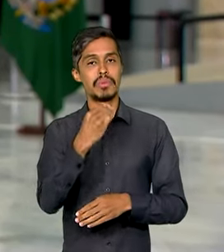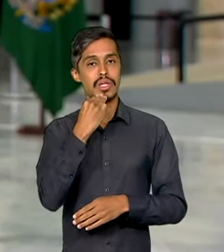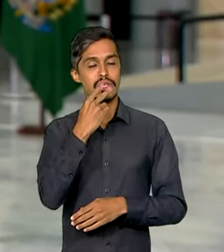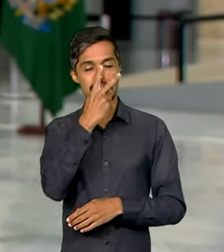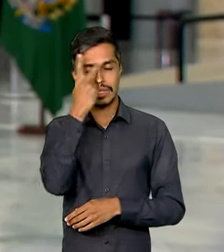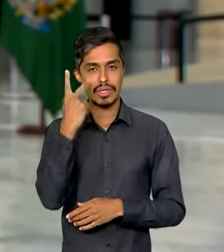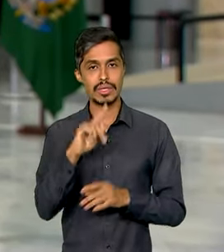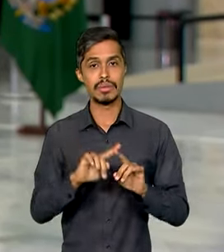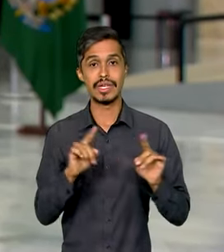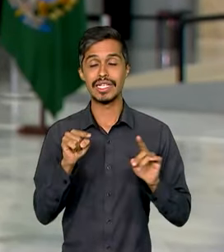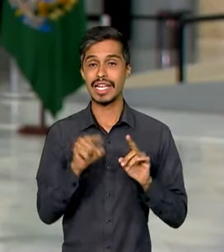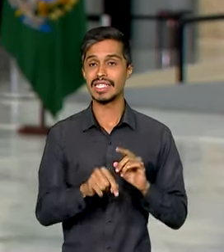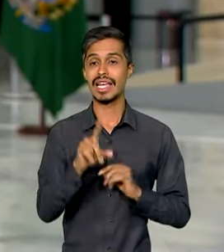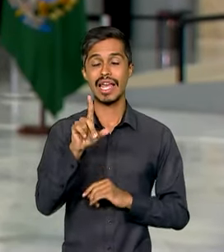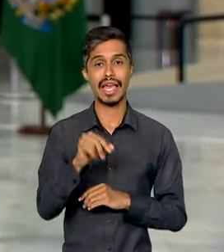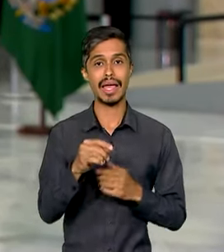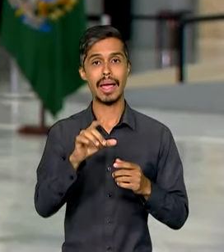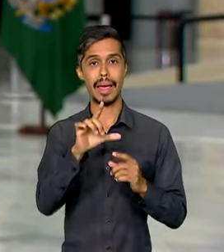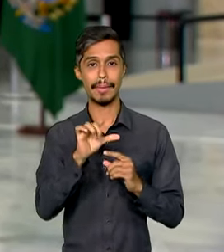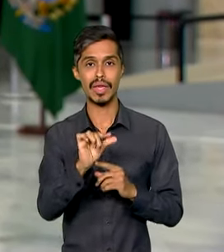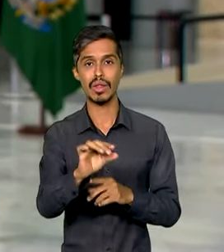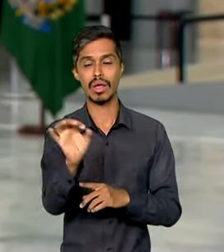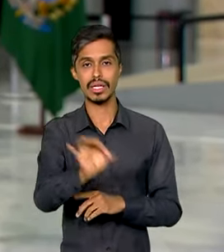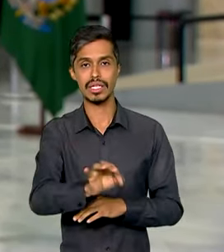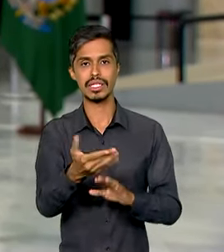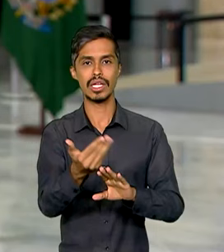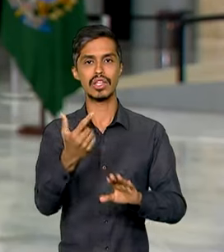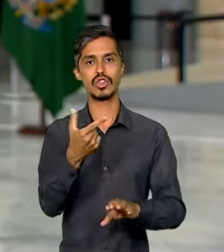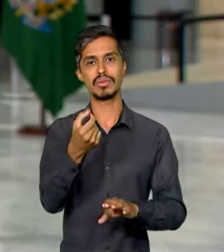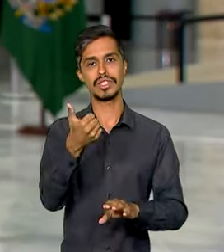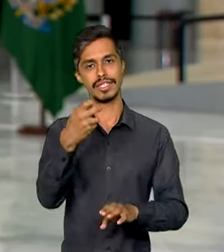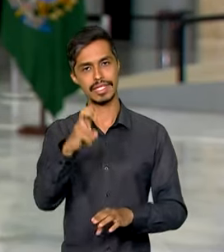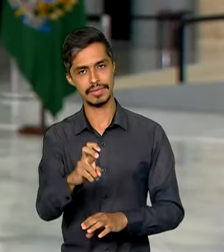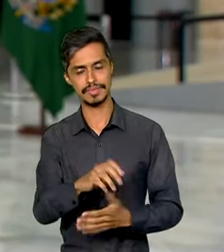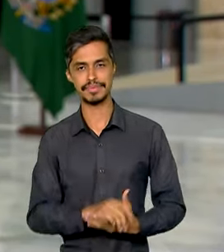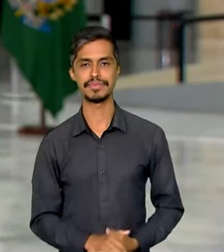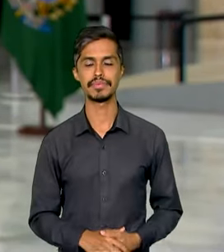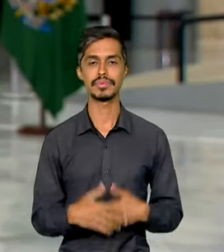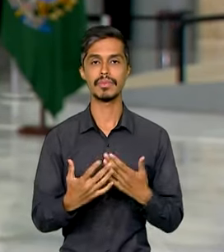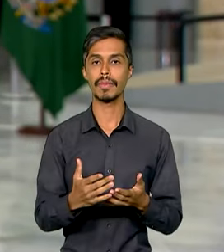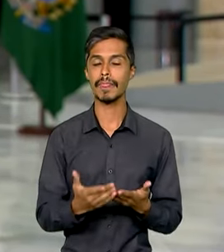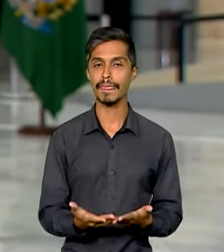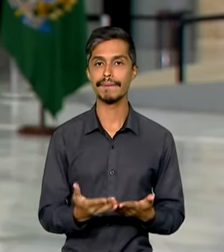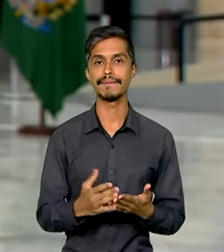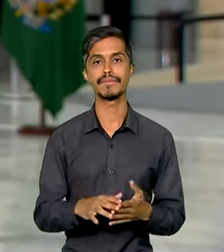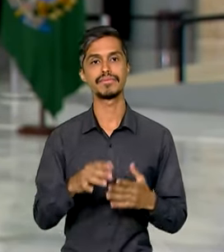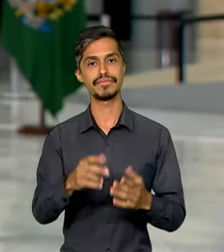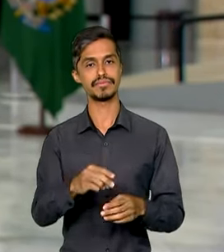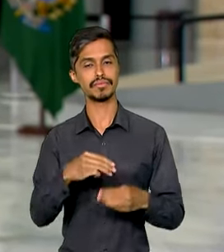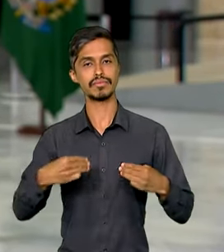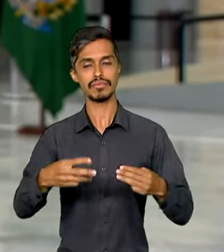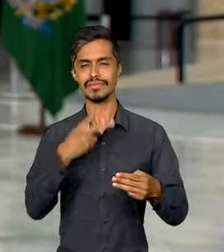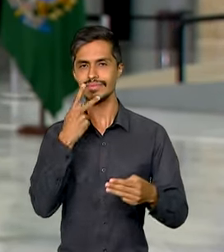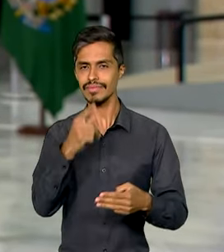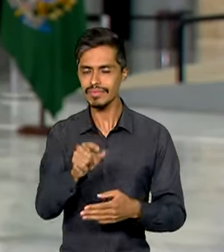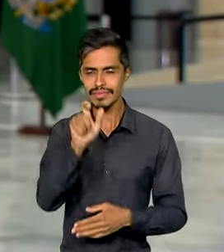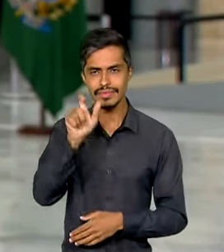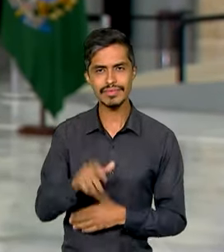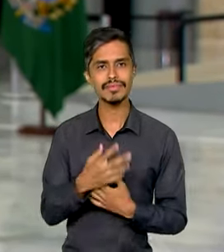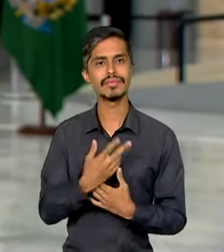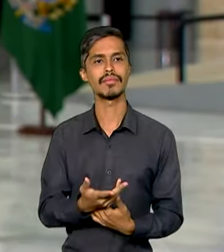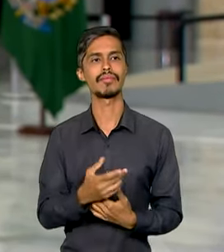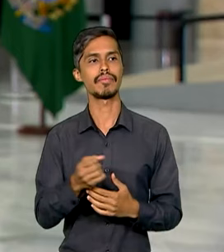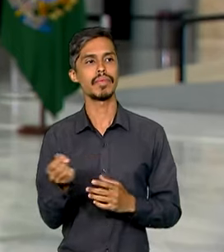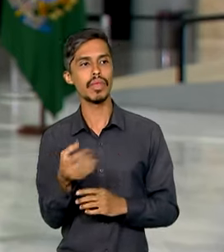mas essa é a menor taxa desde 2015. De acordo com o ministro, a projeção para a geração de novos empregos